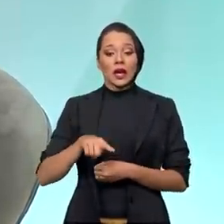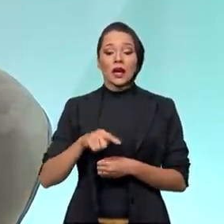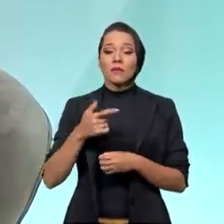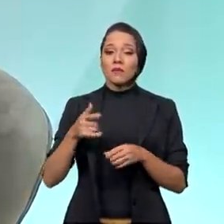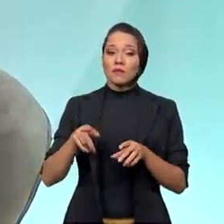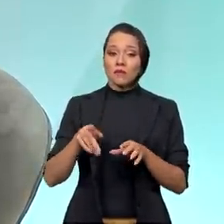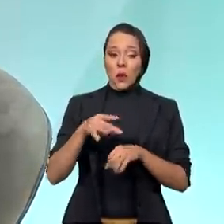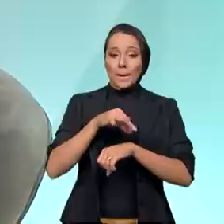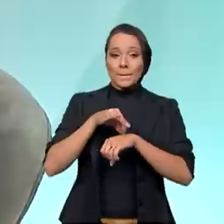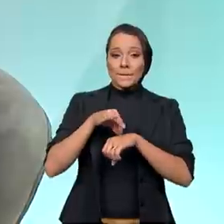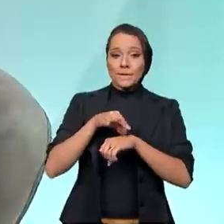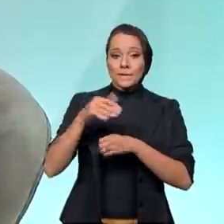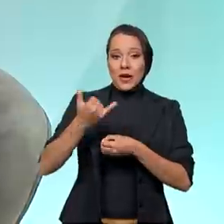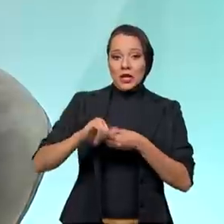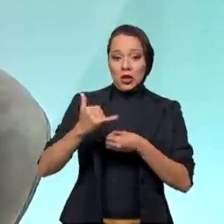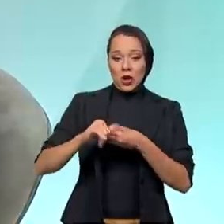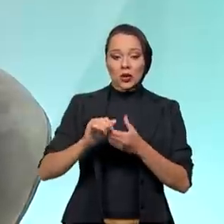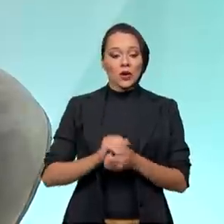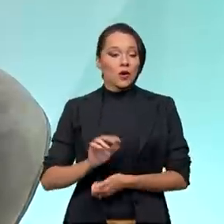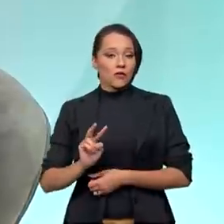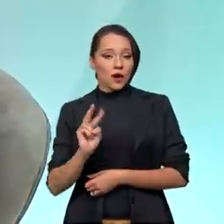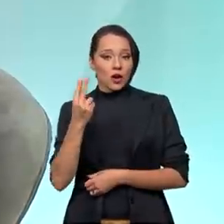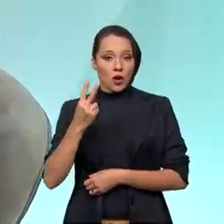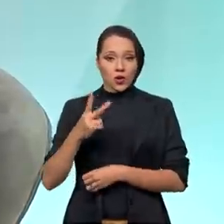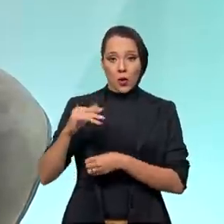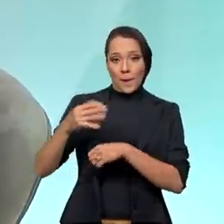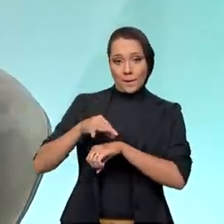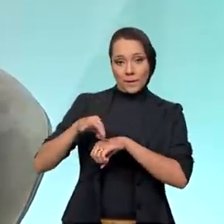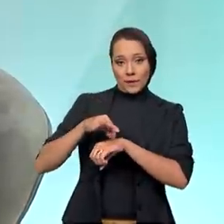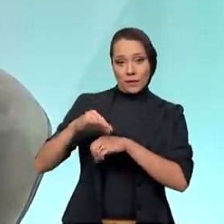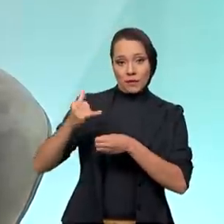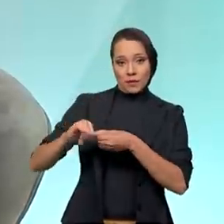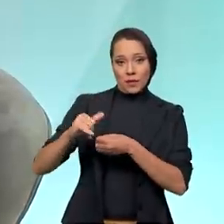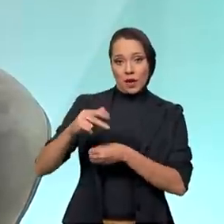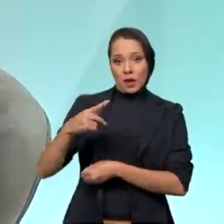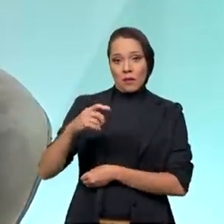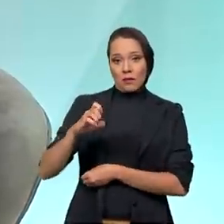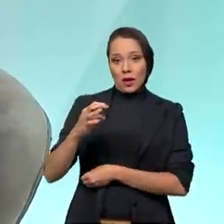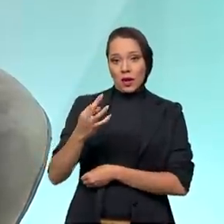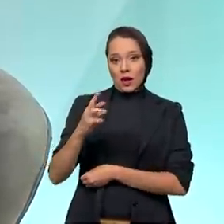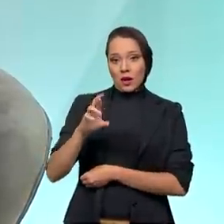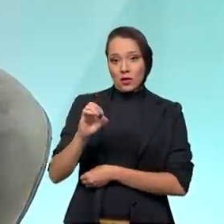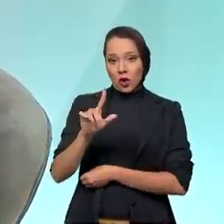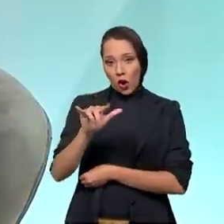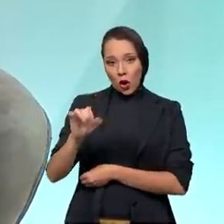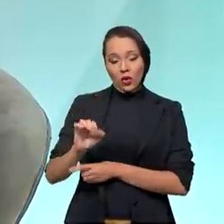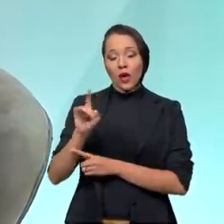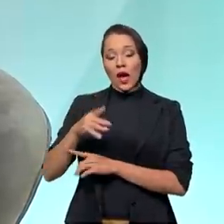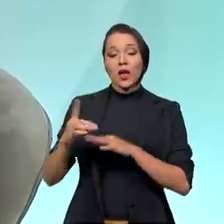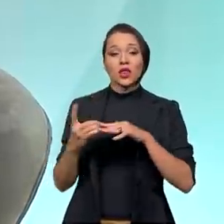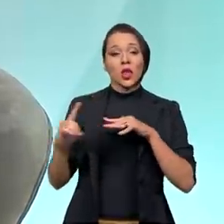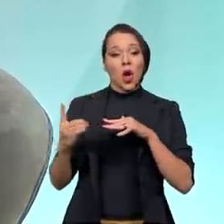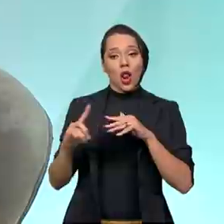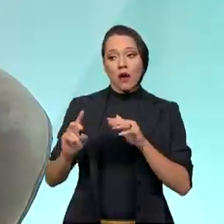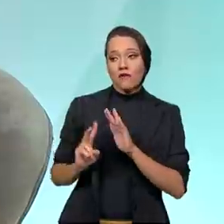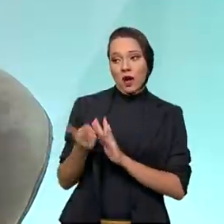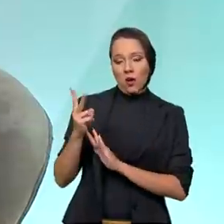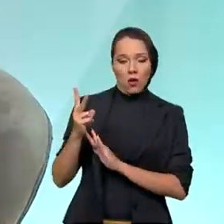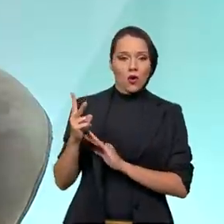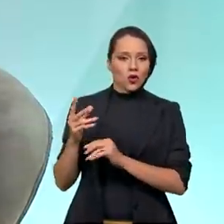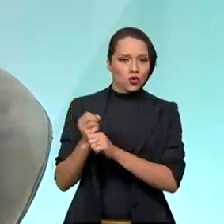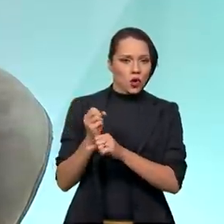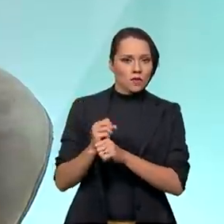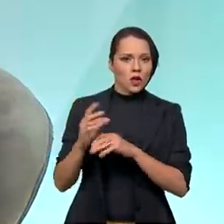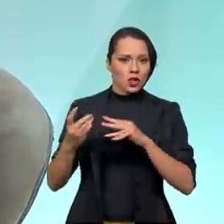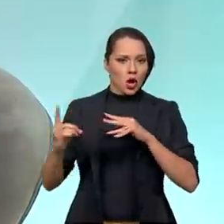petróleo. Então, o preço, o petróleo é uma commodity precificada em dólar no mercado internacional. Para que nós possamos